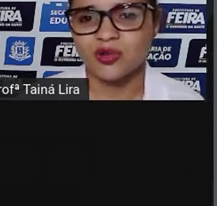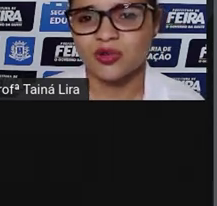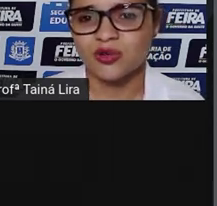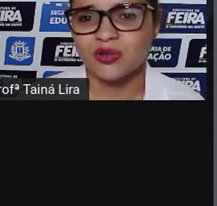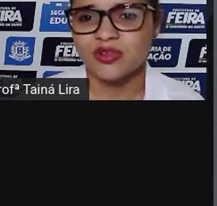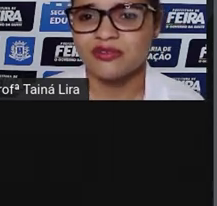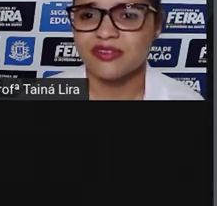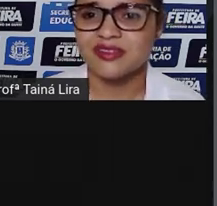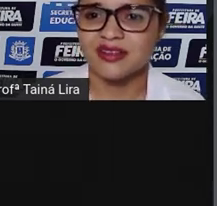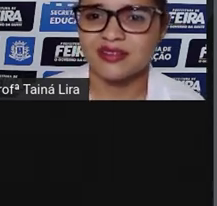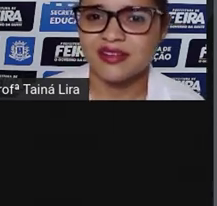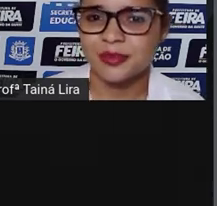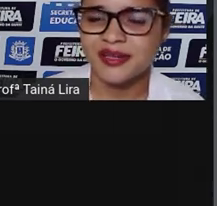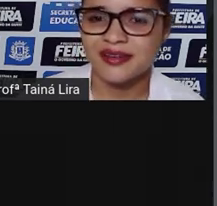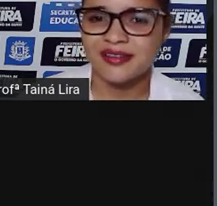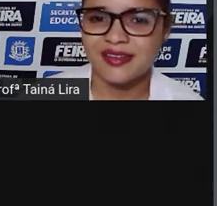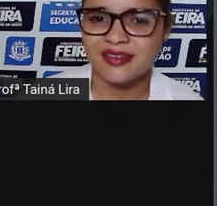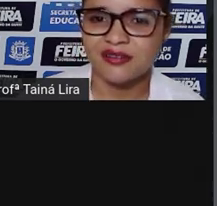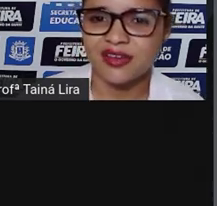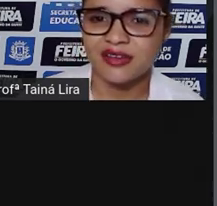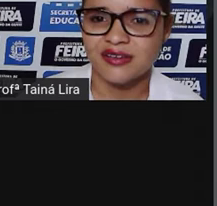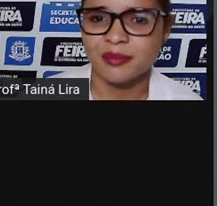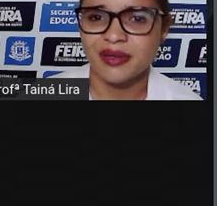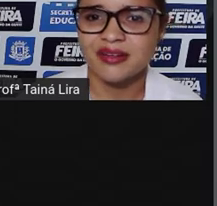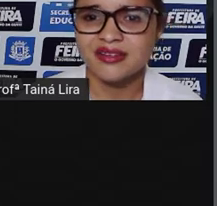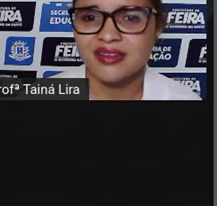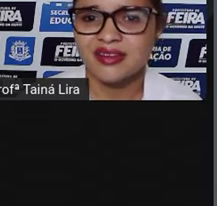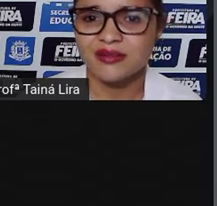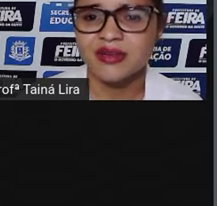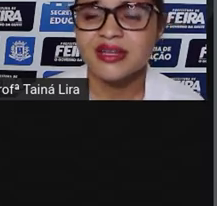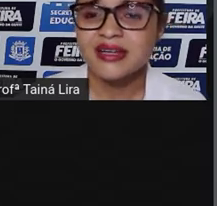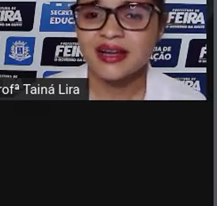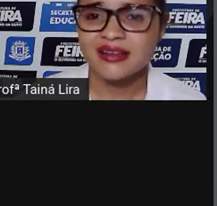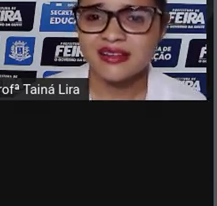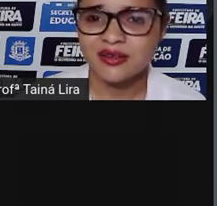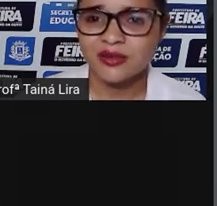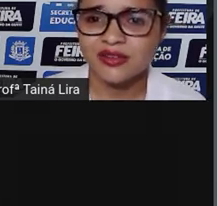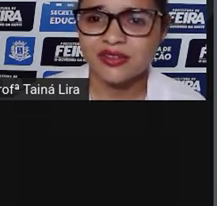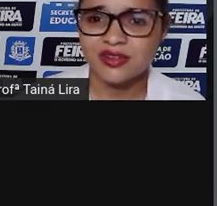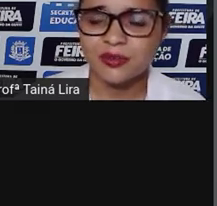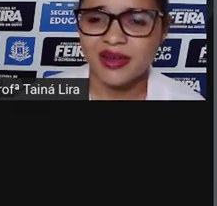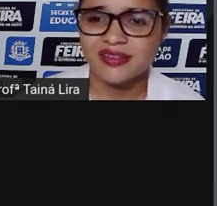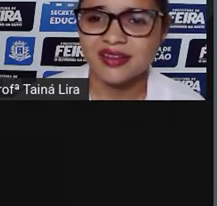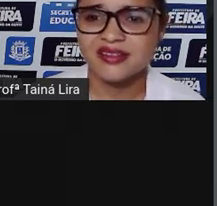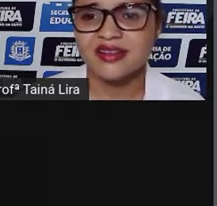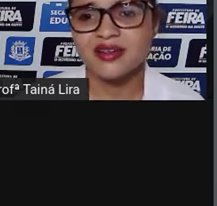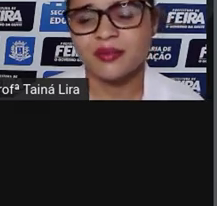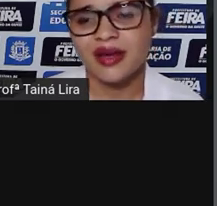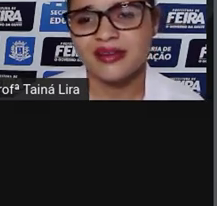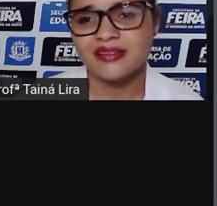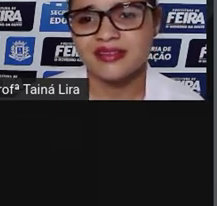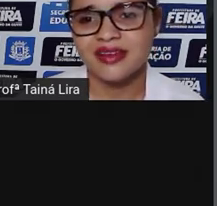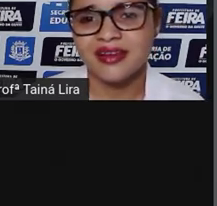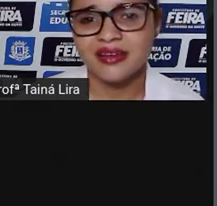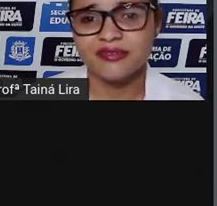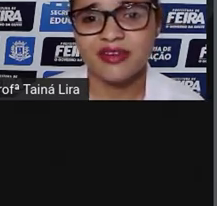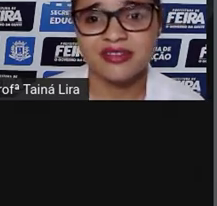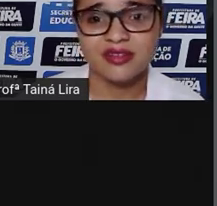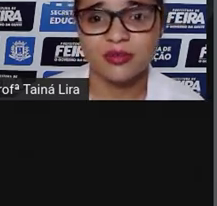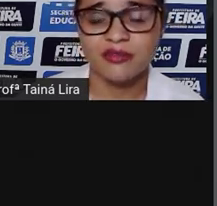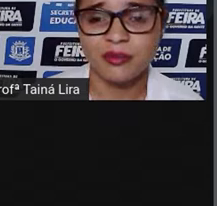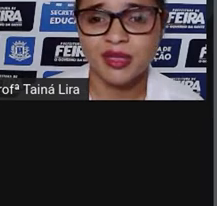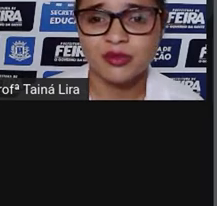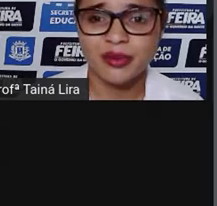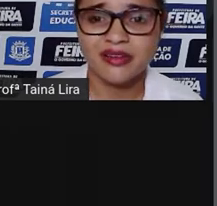pré-históricos fizeram nas paredes das cavernas, apareceram caçadores usando máscaras e animais, né? E